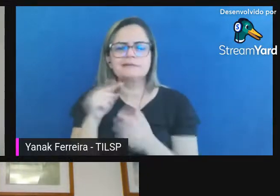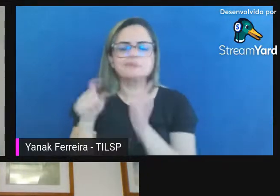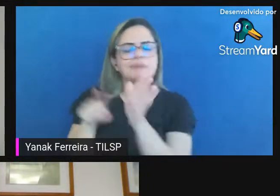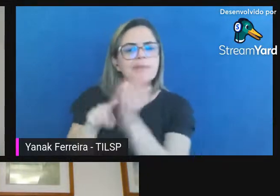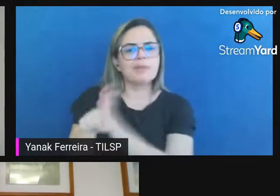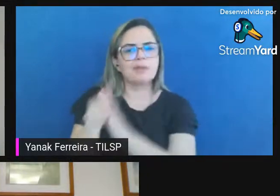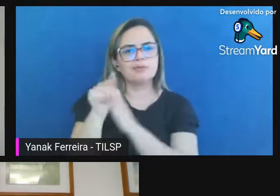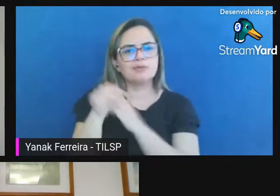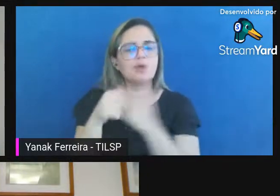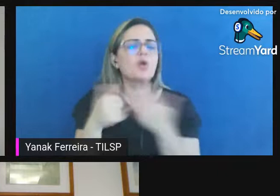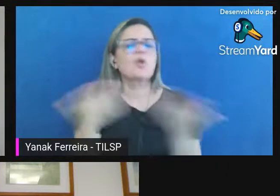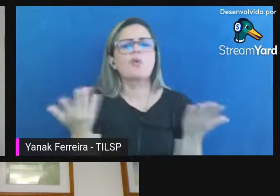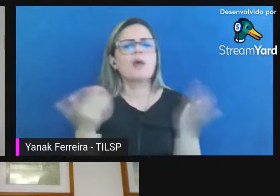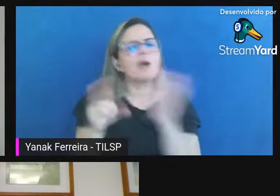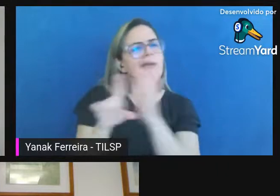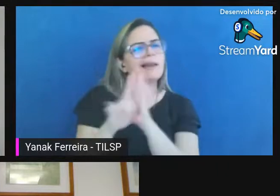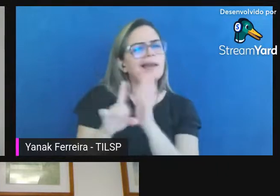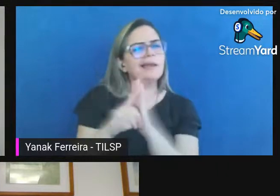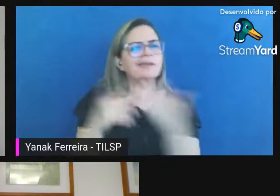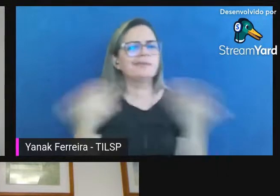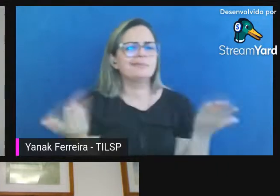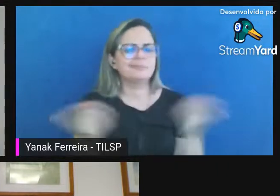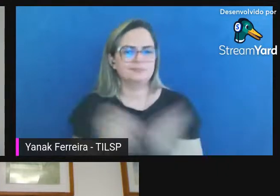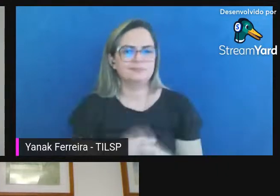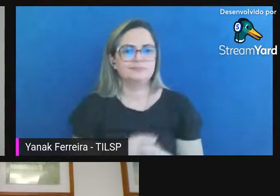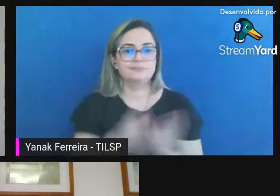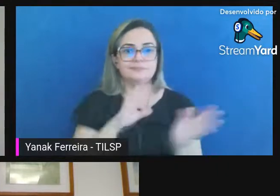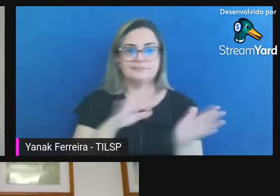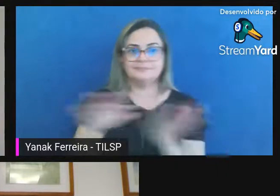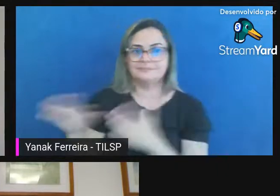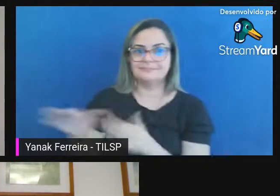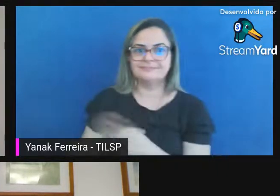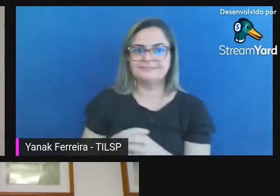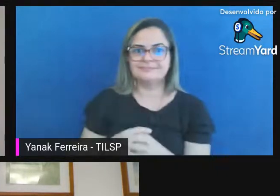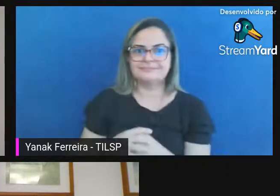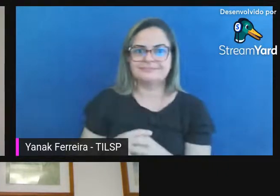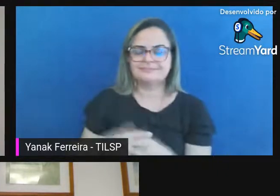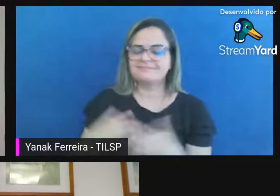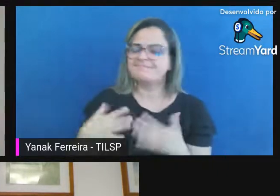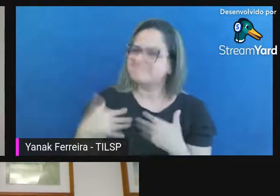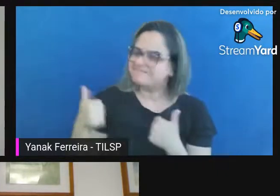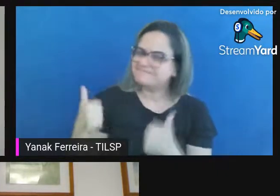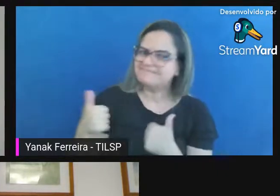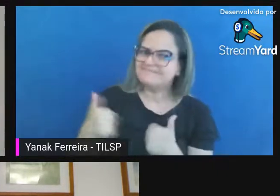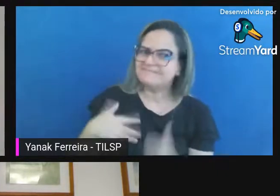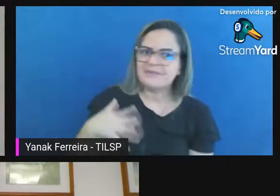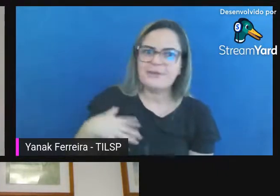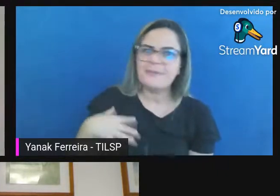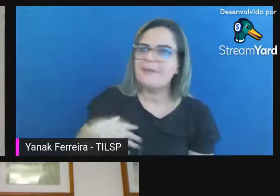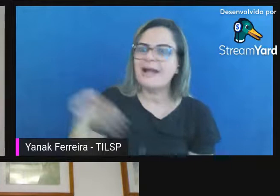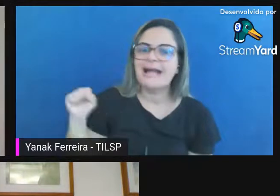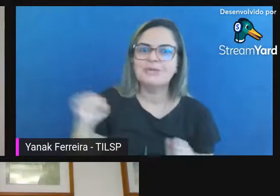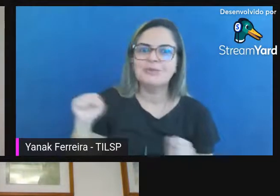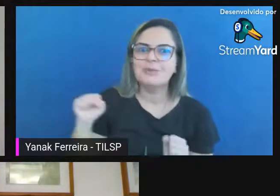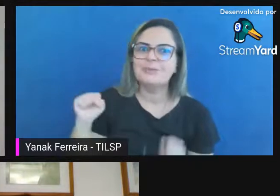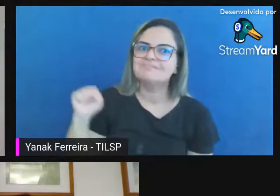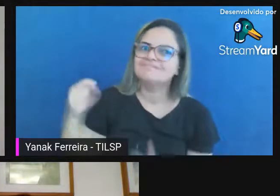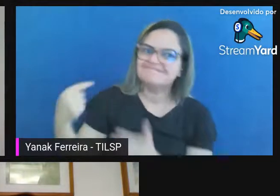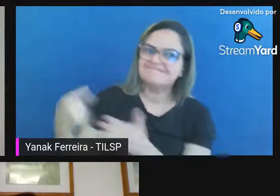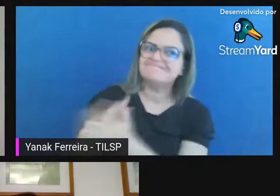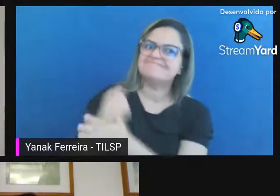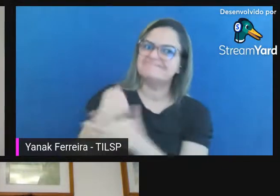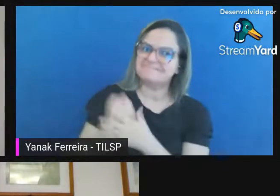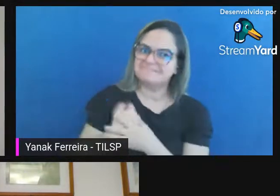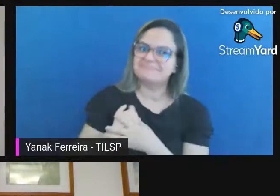essas normativas eu adorei a pergunta bom eu adorei porque além da pergunta os alunos eles